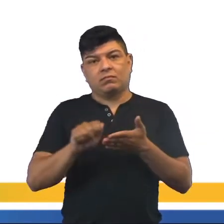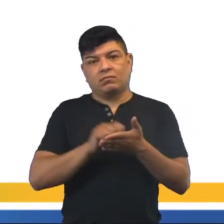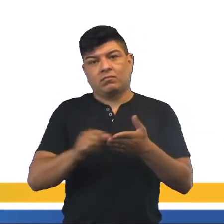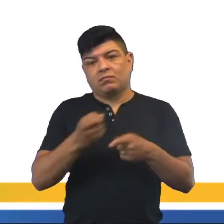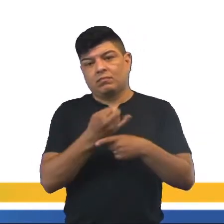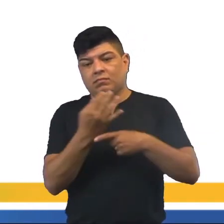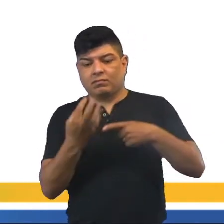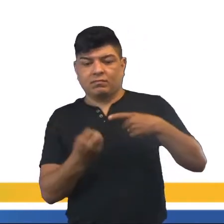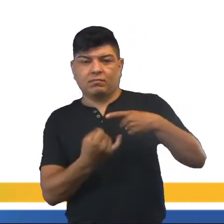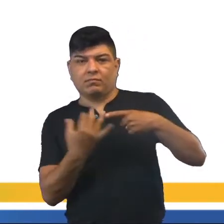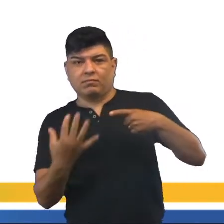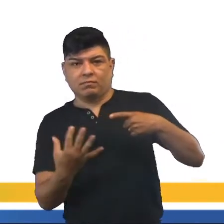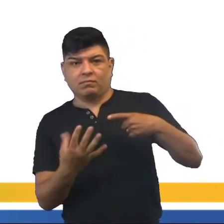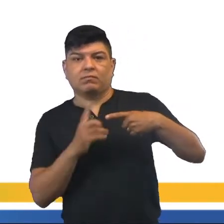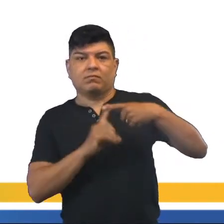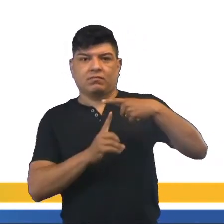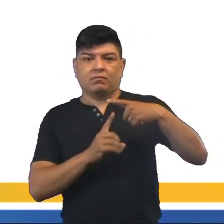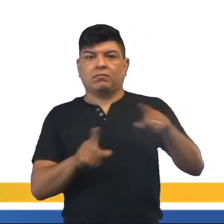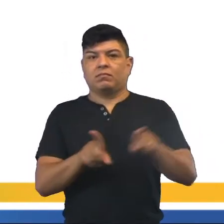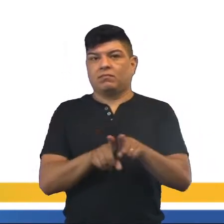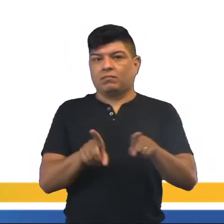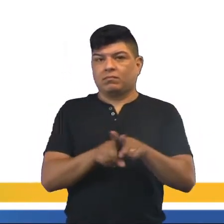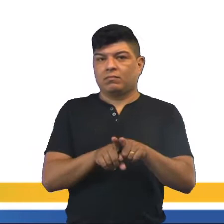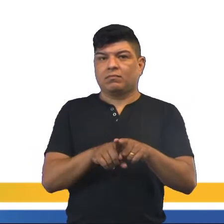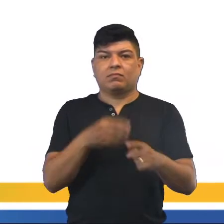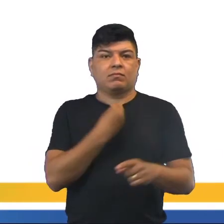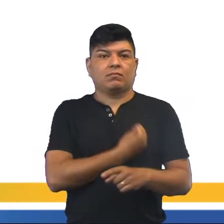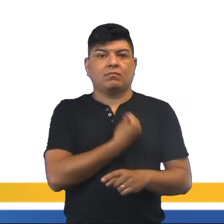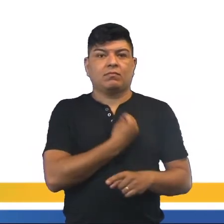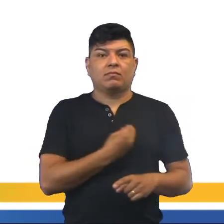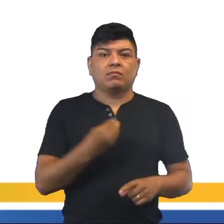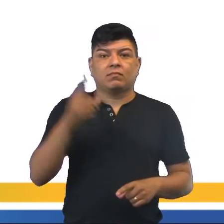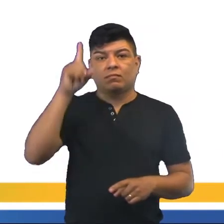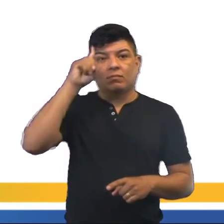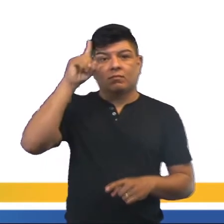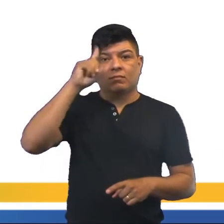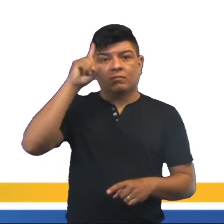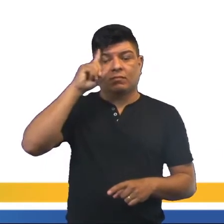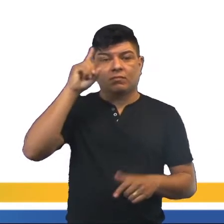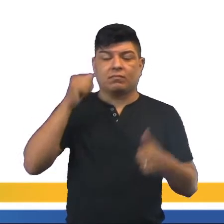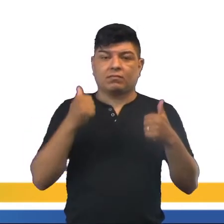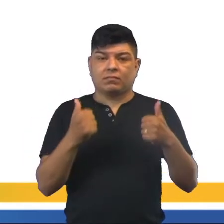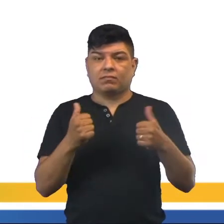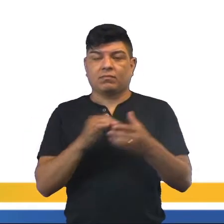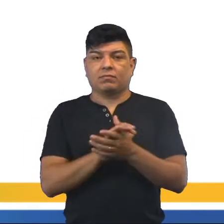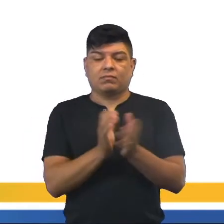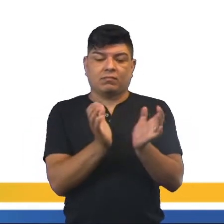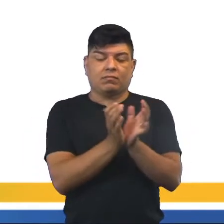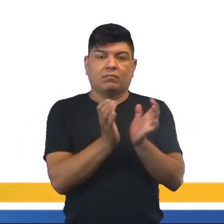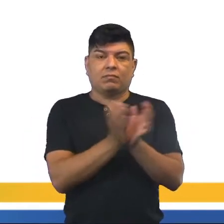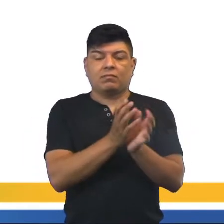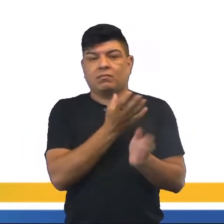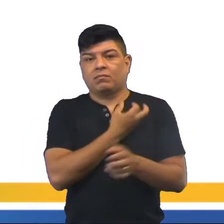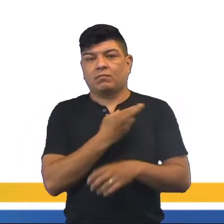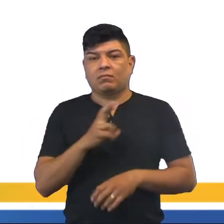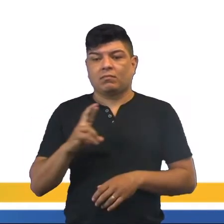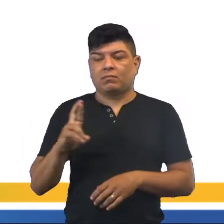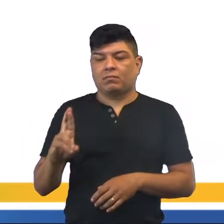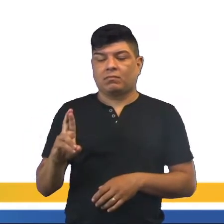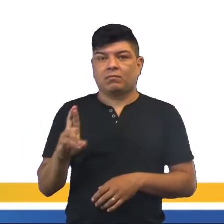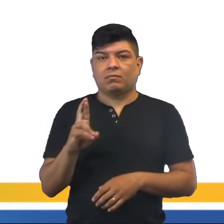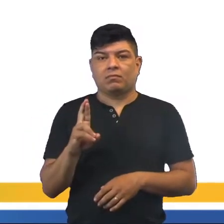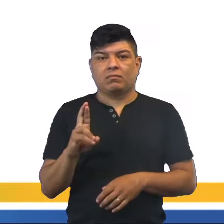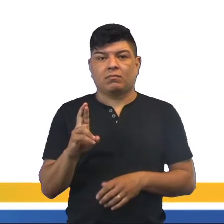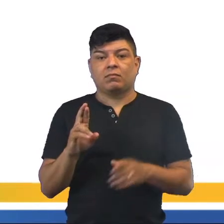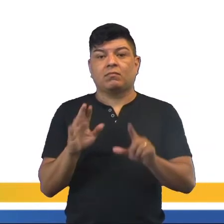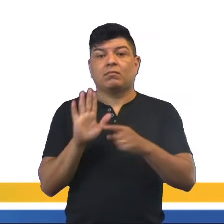na forma fracionária e na forma decimal, né? Estão muito presentes no cotidiano. Vamos lá. O conjunto dos números racionais, indicado